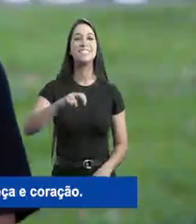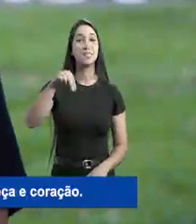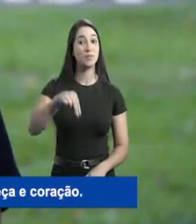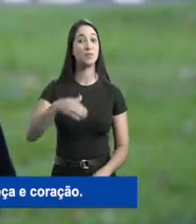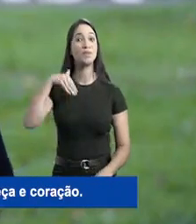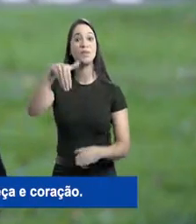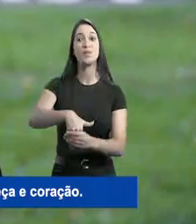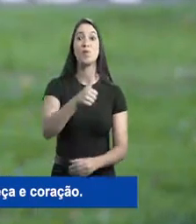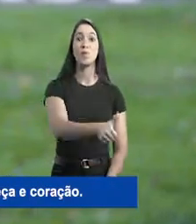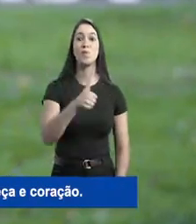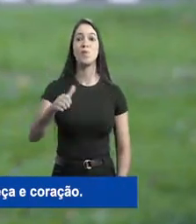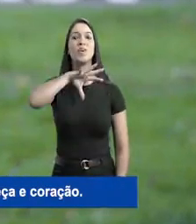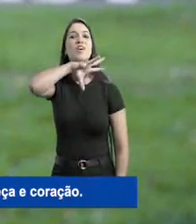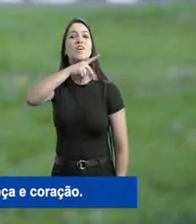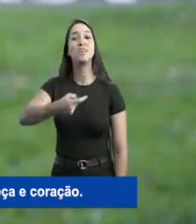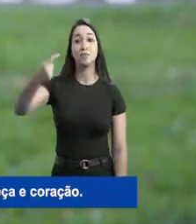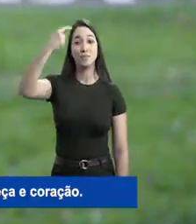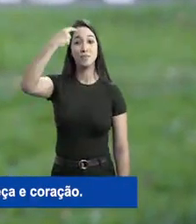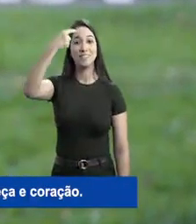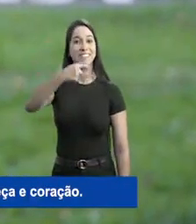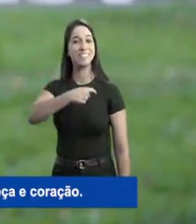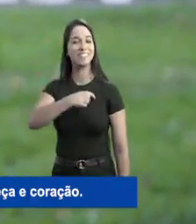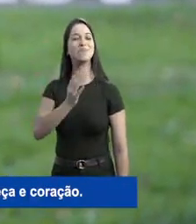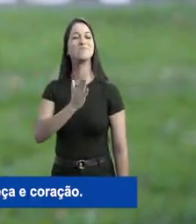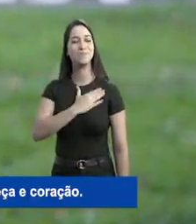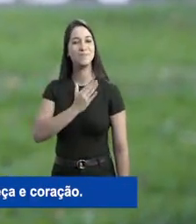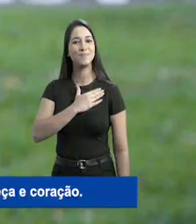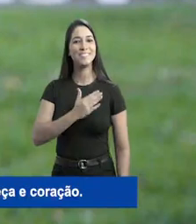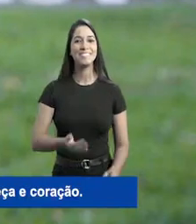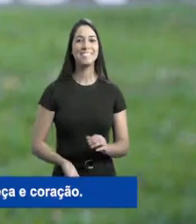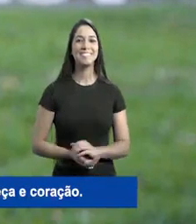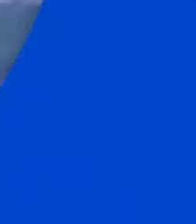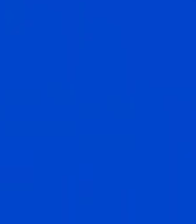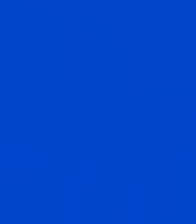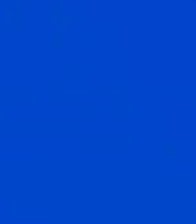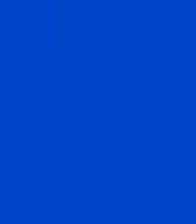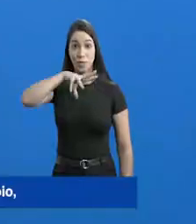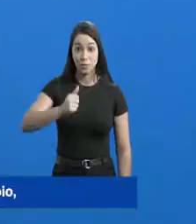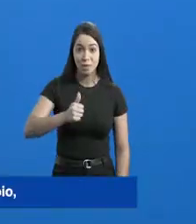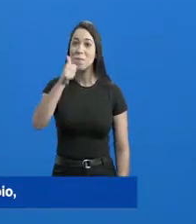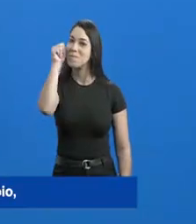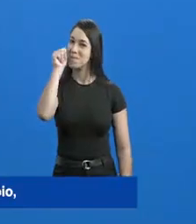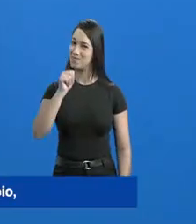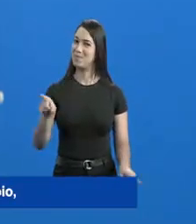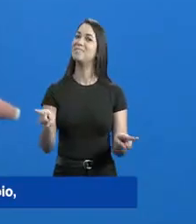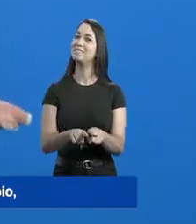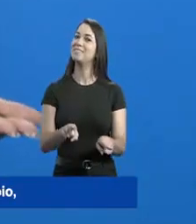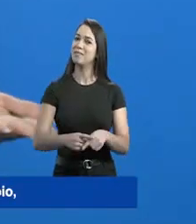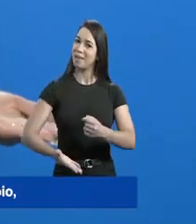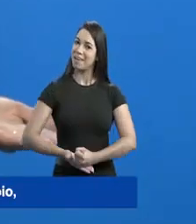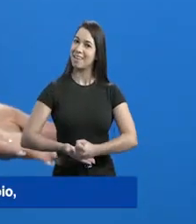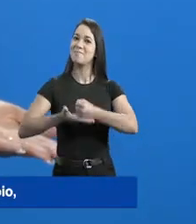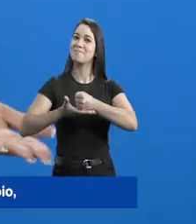15 de novembro, eu voto 11. Voto Odelmo Leão, de cabeça e coração. Com Odelmo, as mulheres